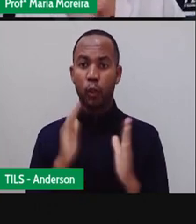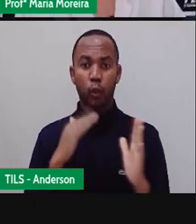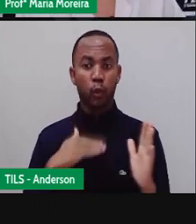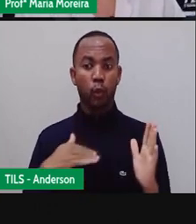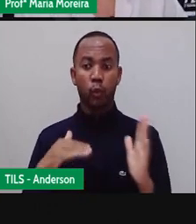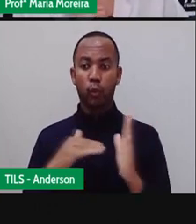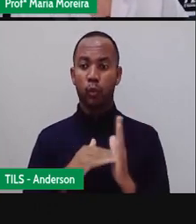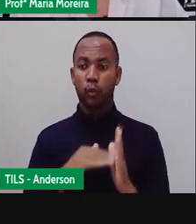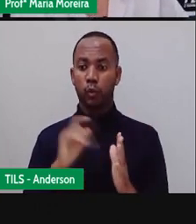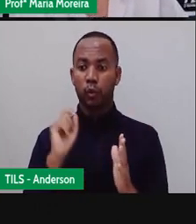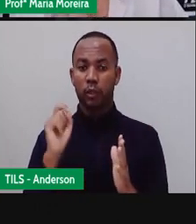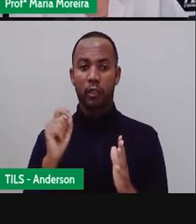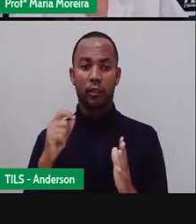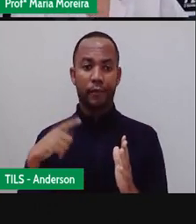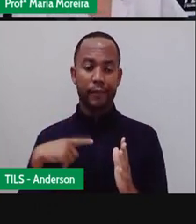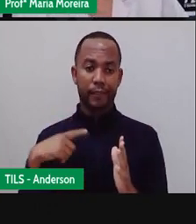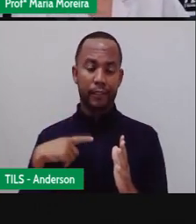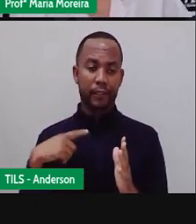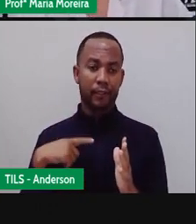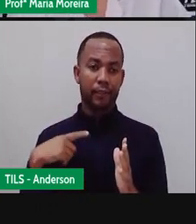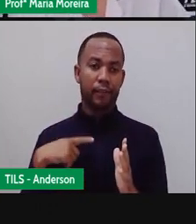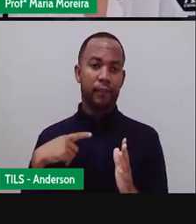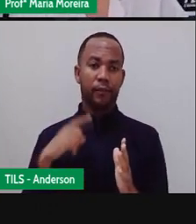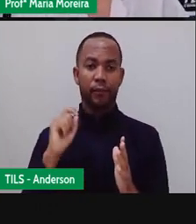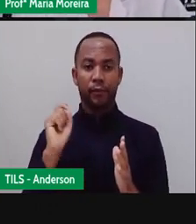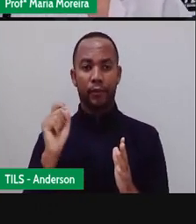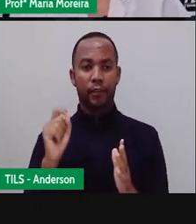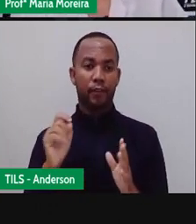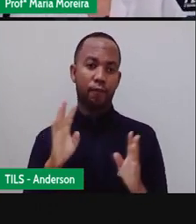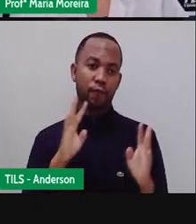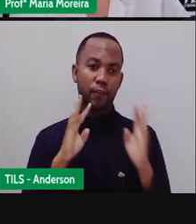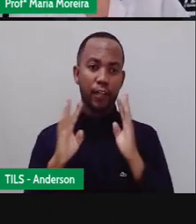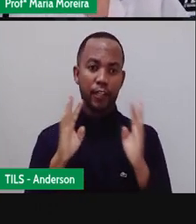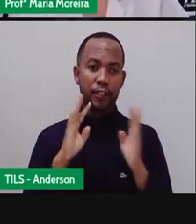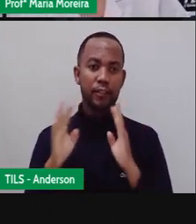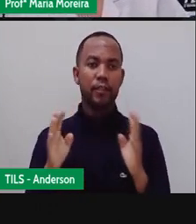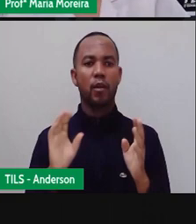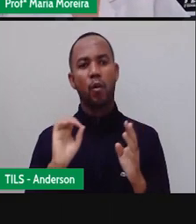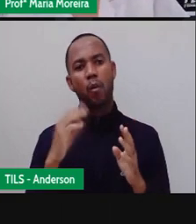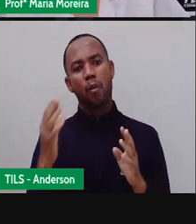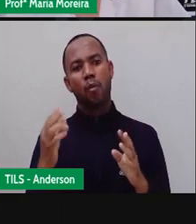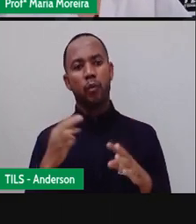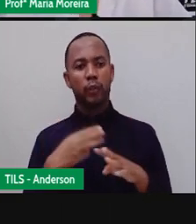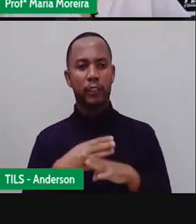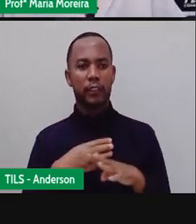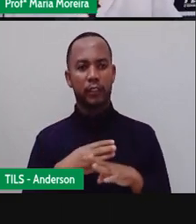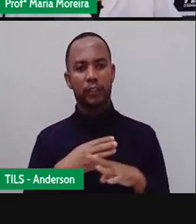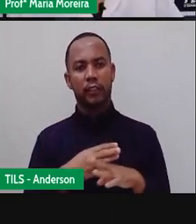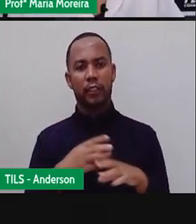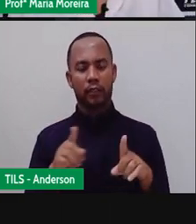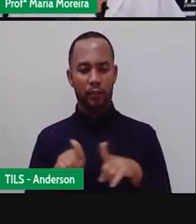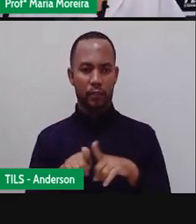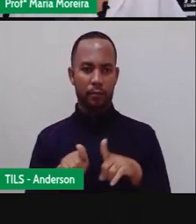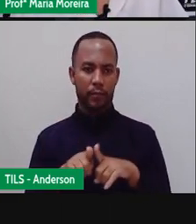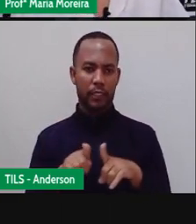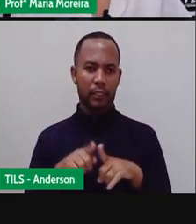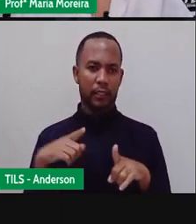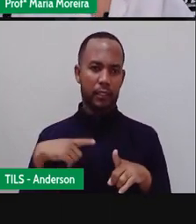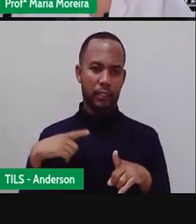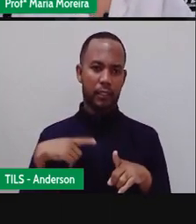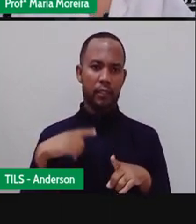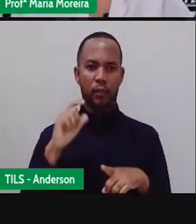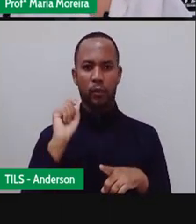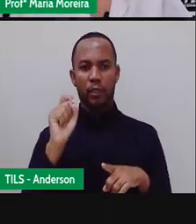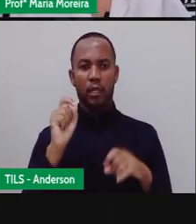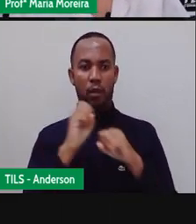esses têm o quê? Perfis, tanto no Twitter, quanto no Facebook, como o quê? no Instagram. E aí, é o quê? Eles divulgam